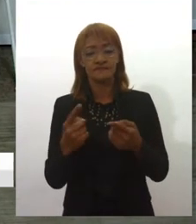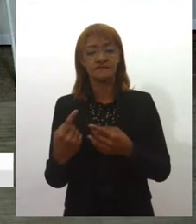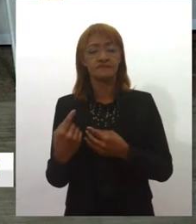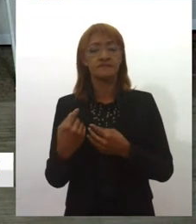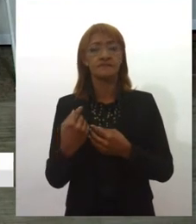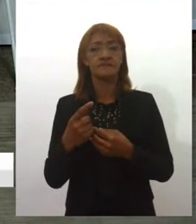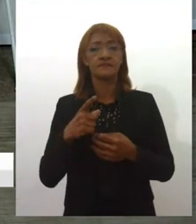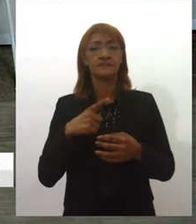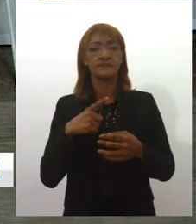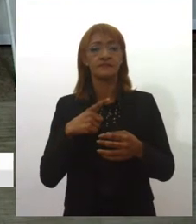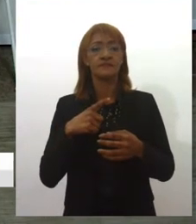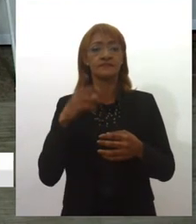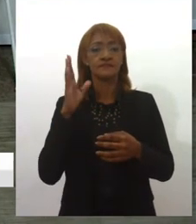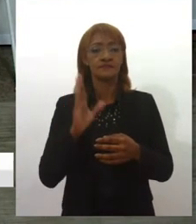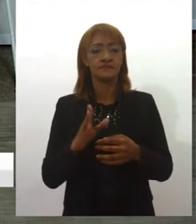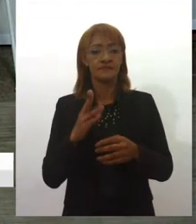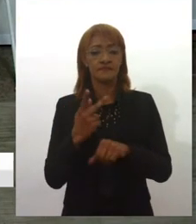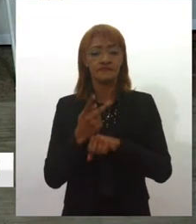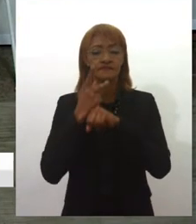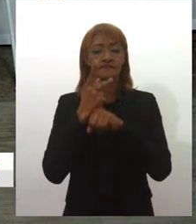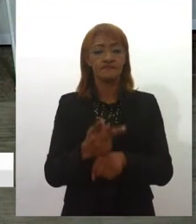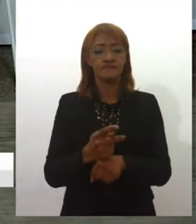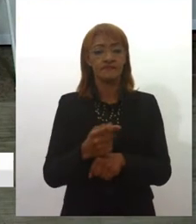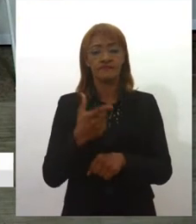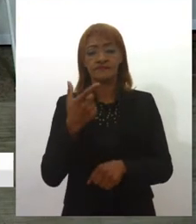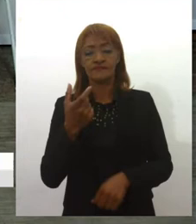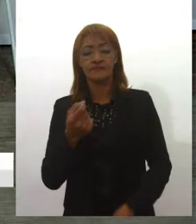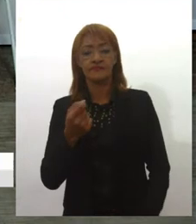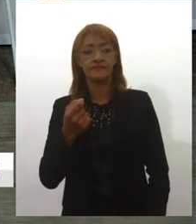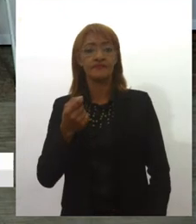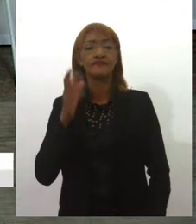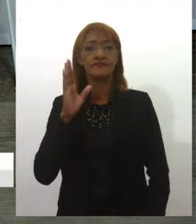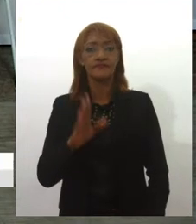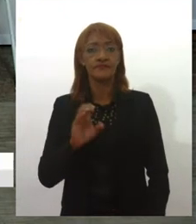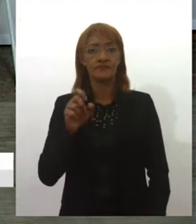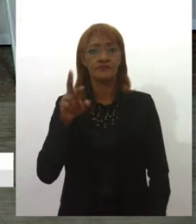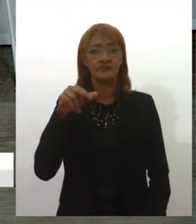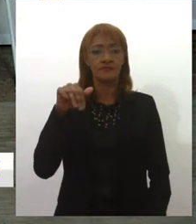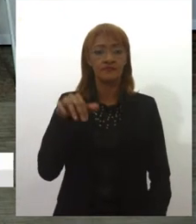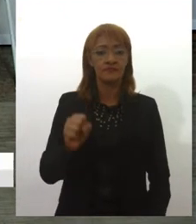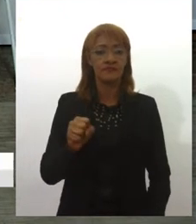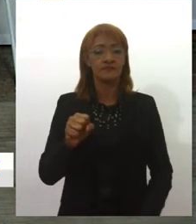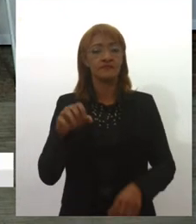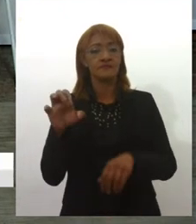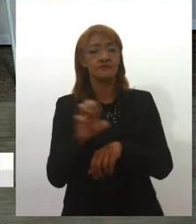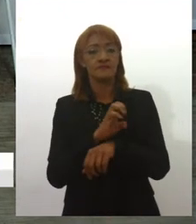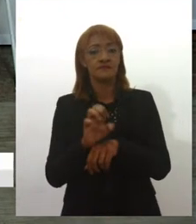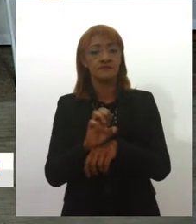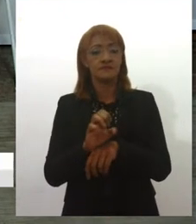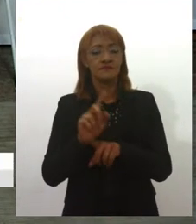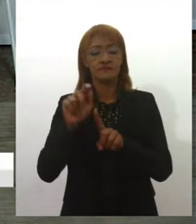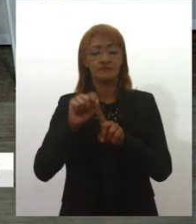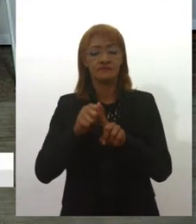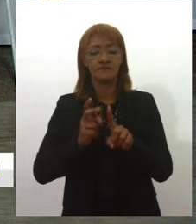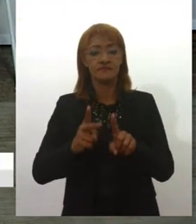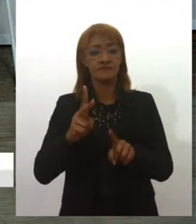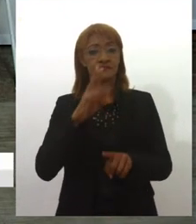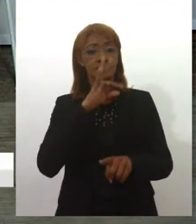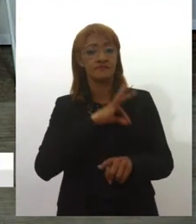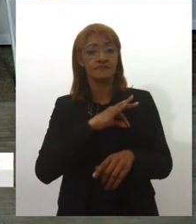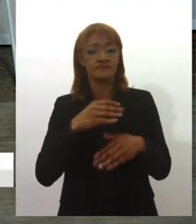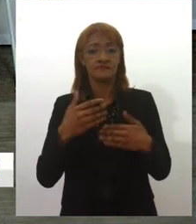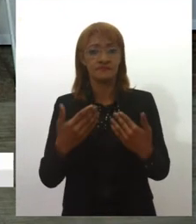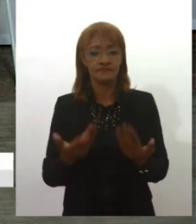prêmios entre 20 e 40 mil euros com possibilidade de estágio e uma remuneração mensal, né, e